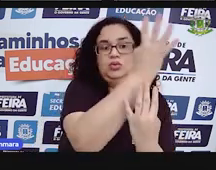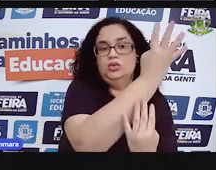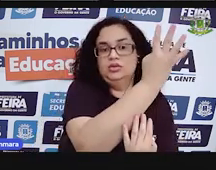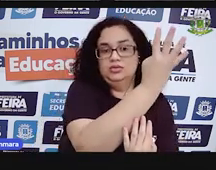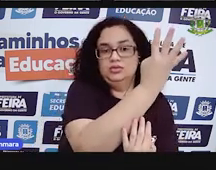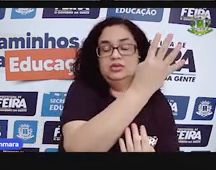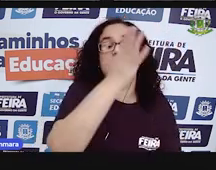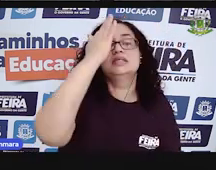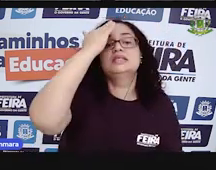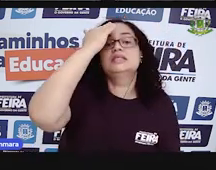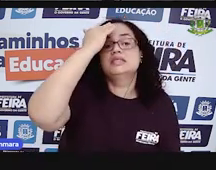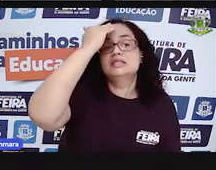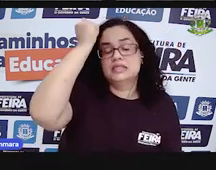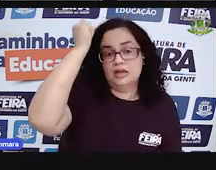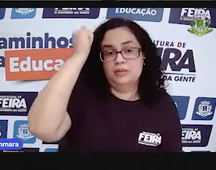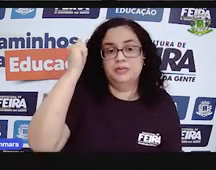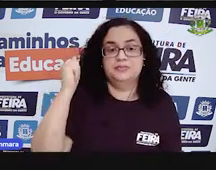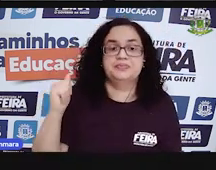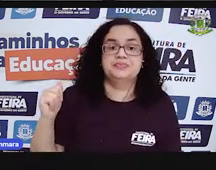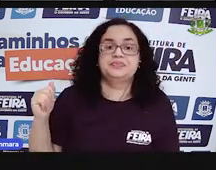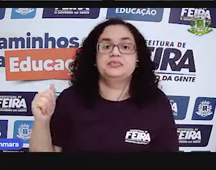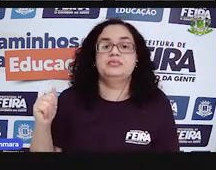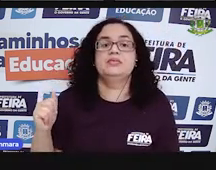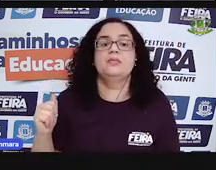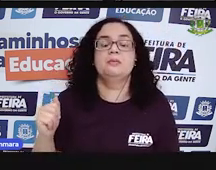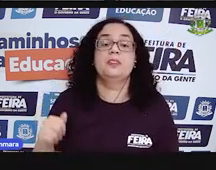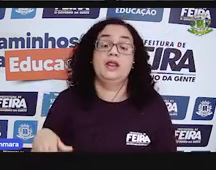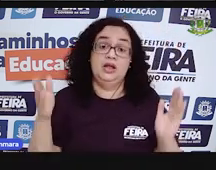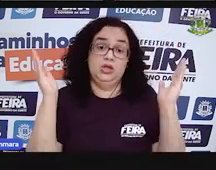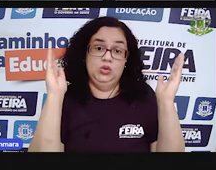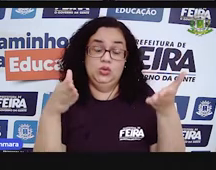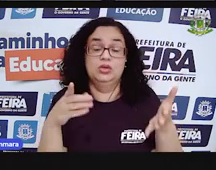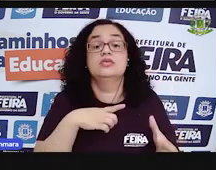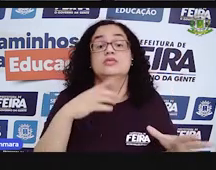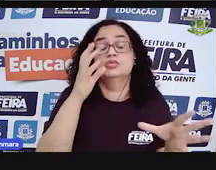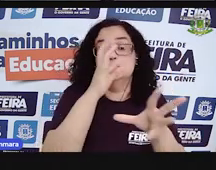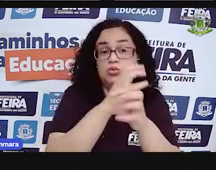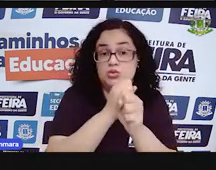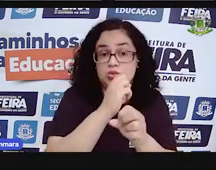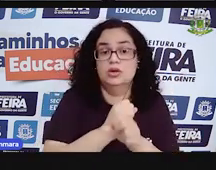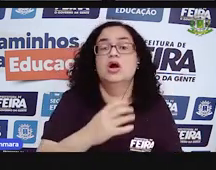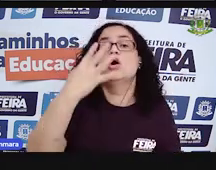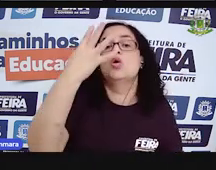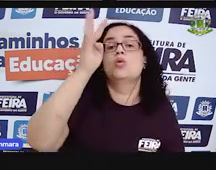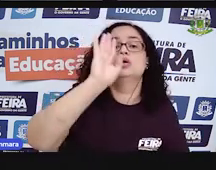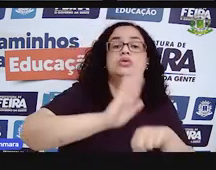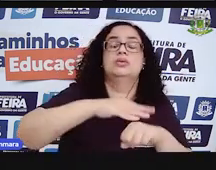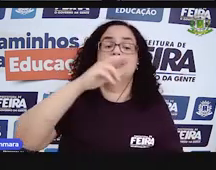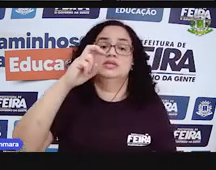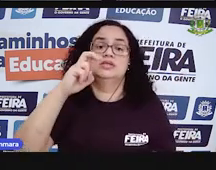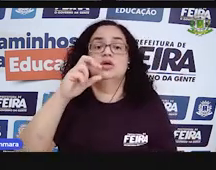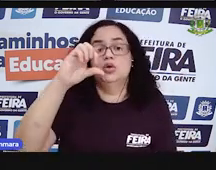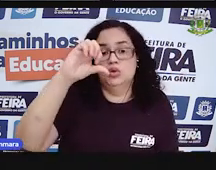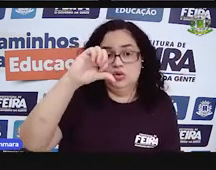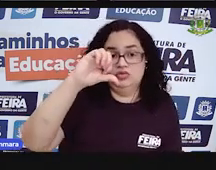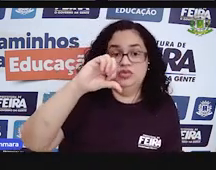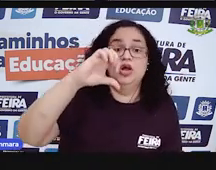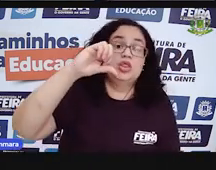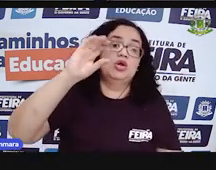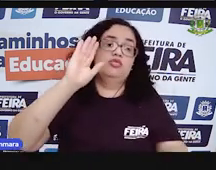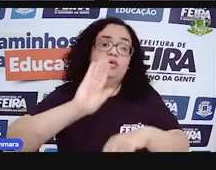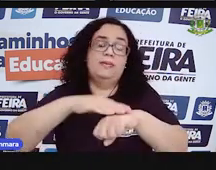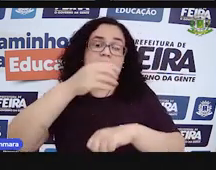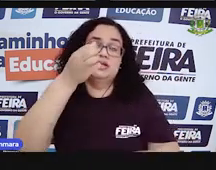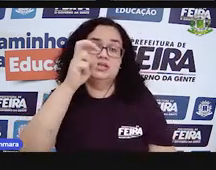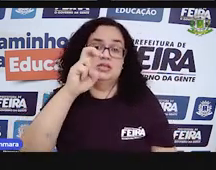a gente já sabe fazer isso, né? Então, agora, vamos somar. 4 mais 5, 9. 9